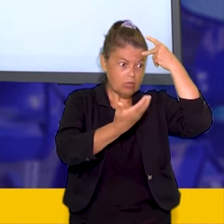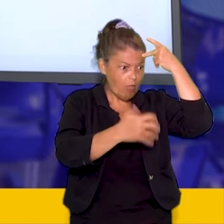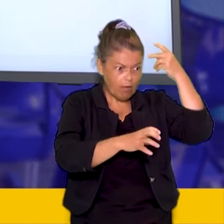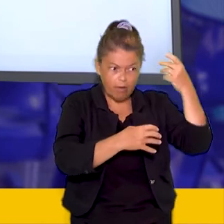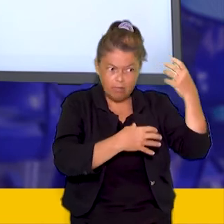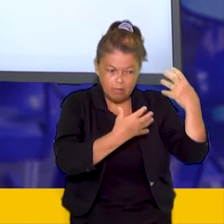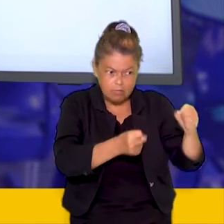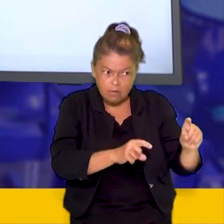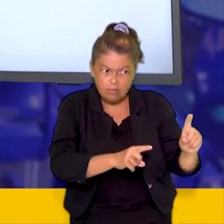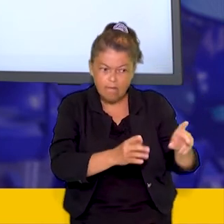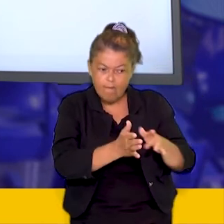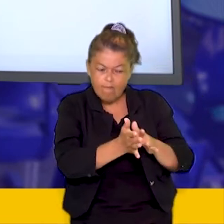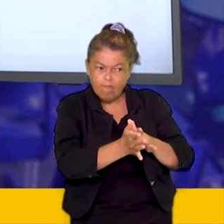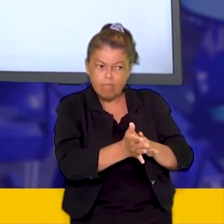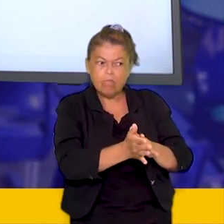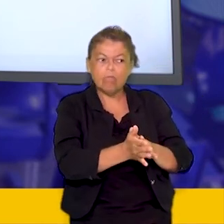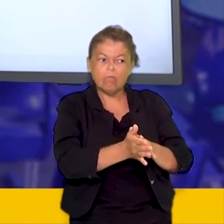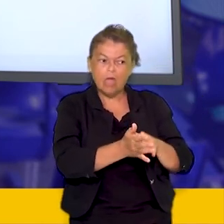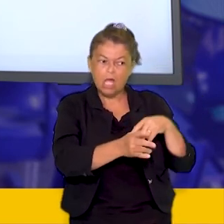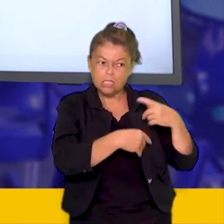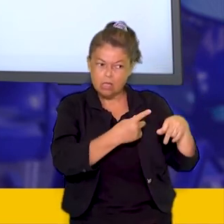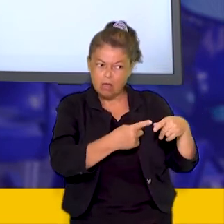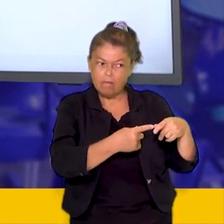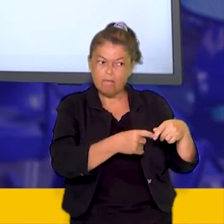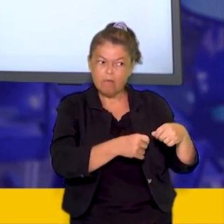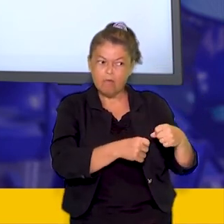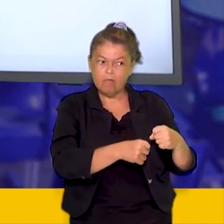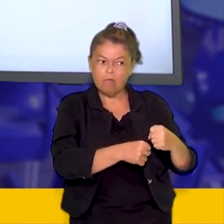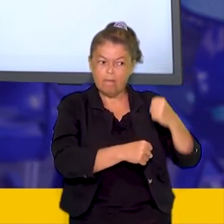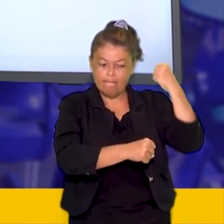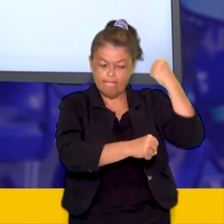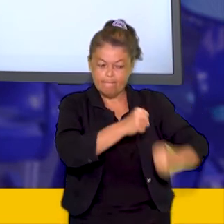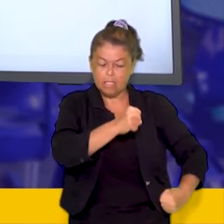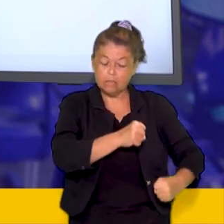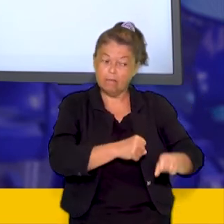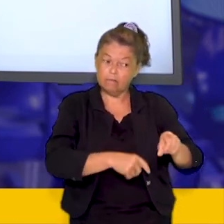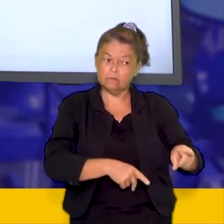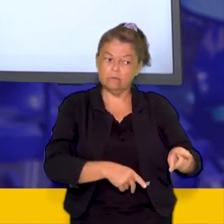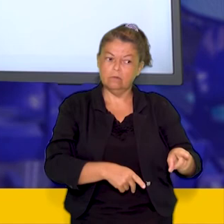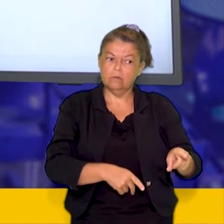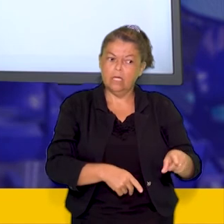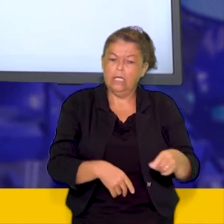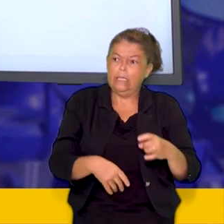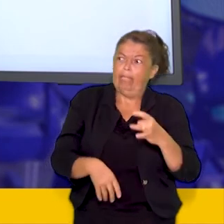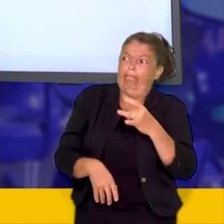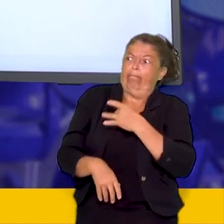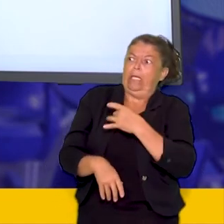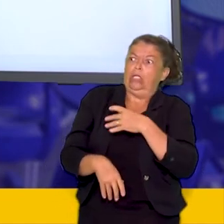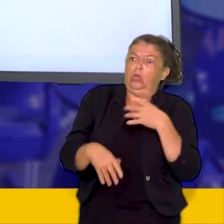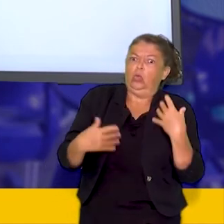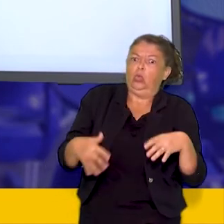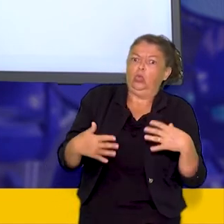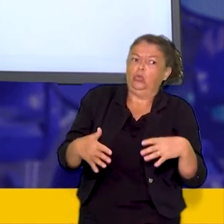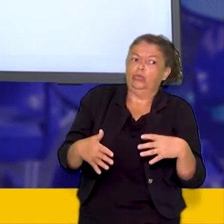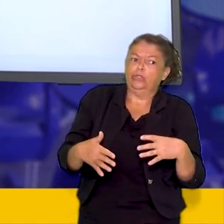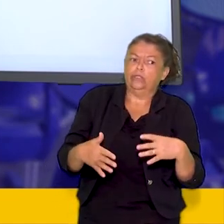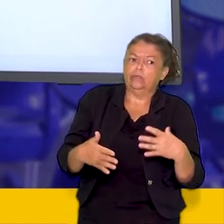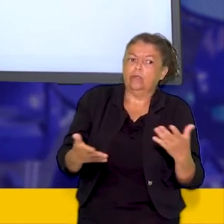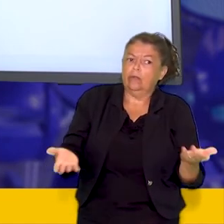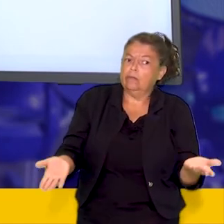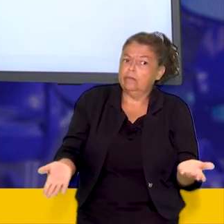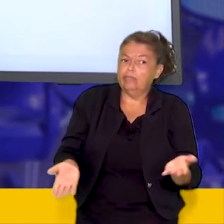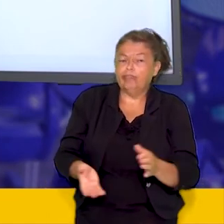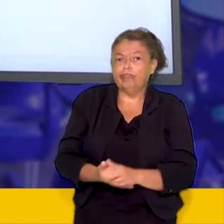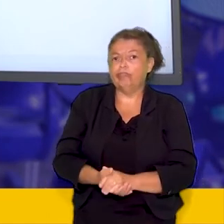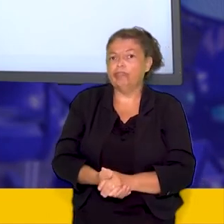analfabetos participavam do processo eleitoral veja até que ponto se